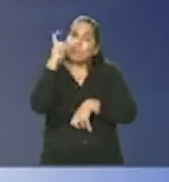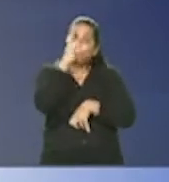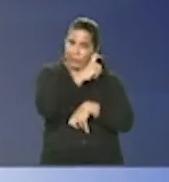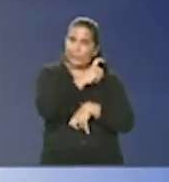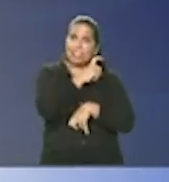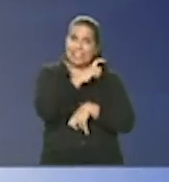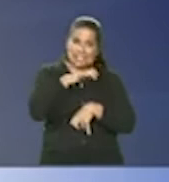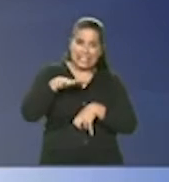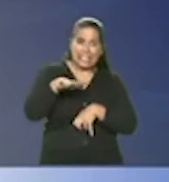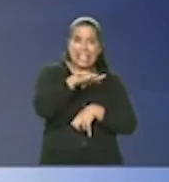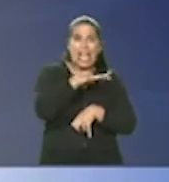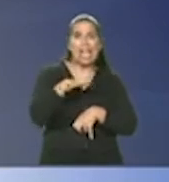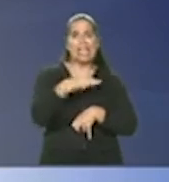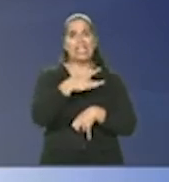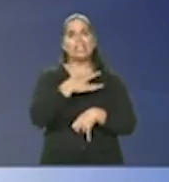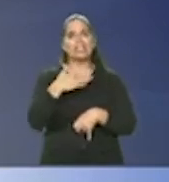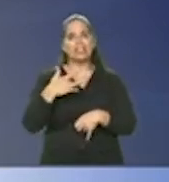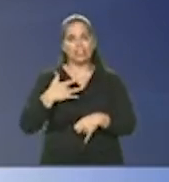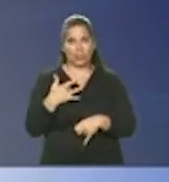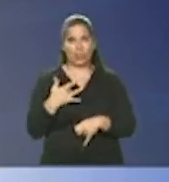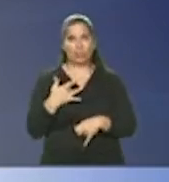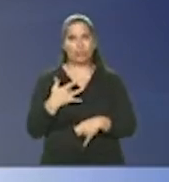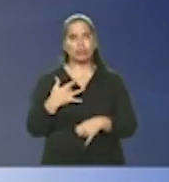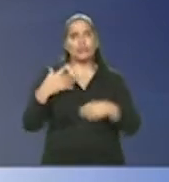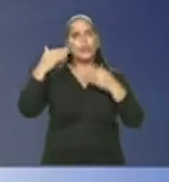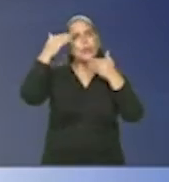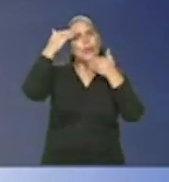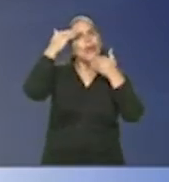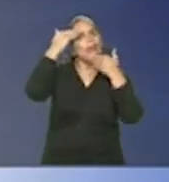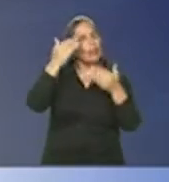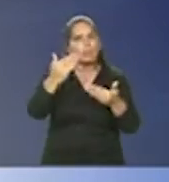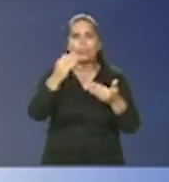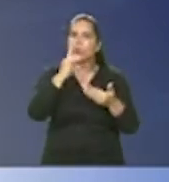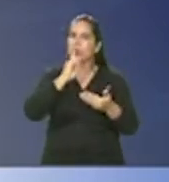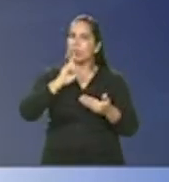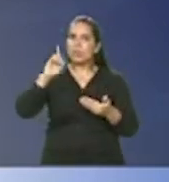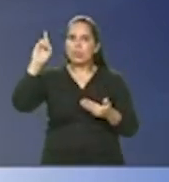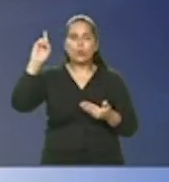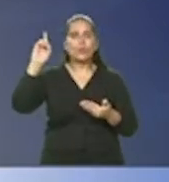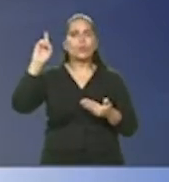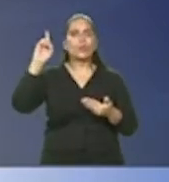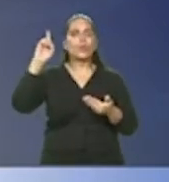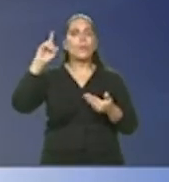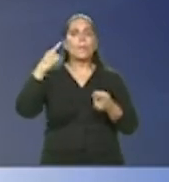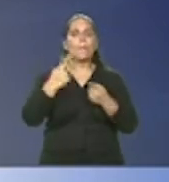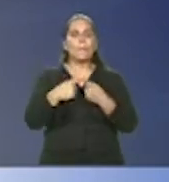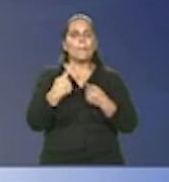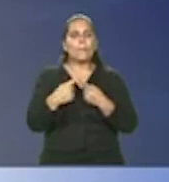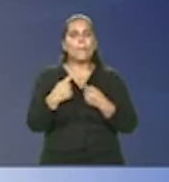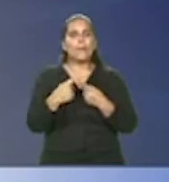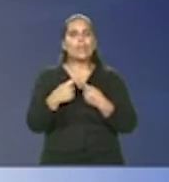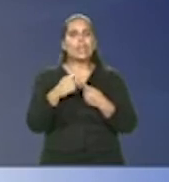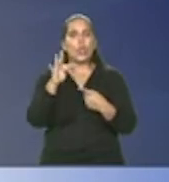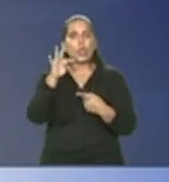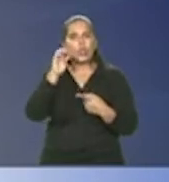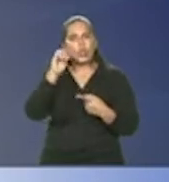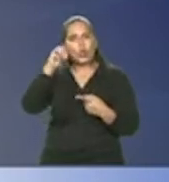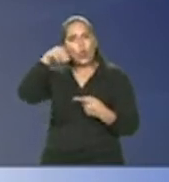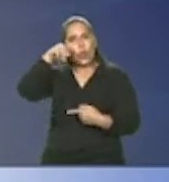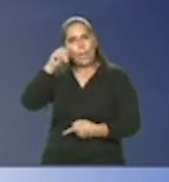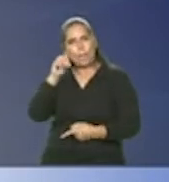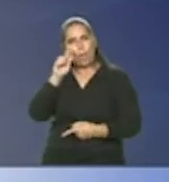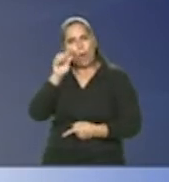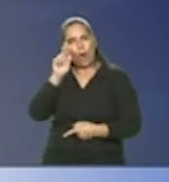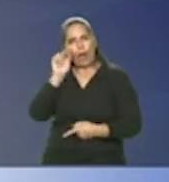setor da saúde e eu agradeço muito a Deus porque esses tomógrafos já chegaram